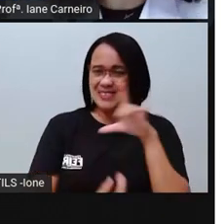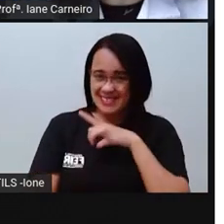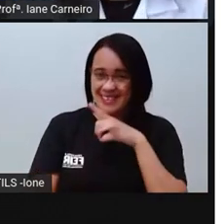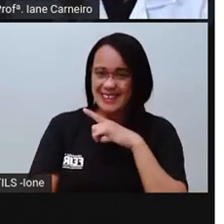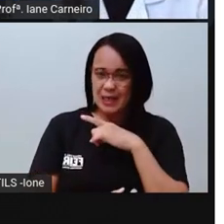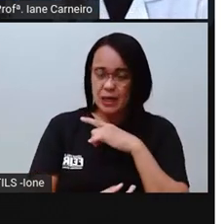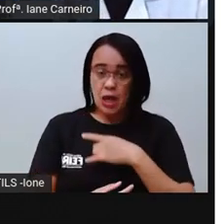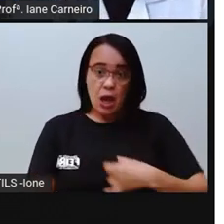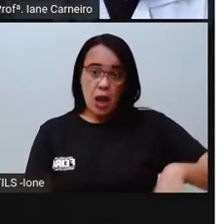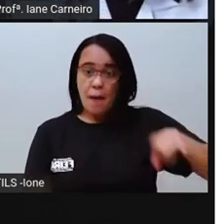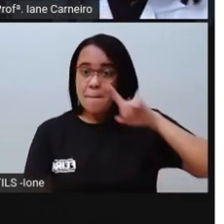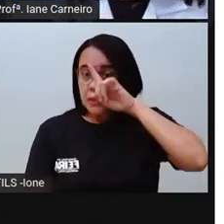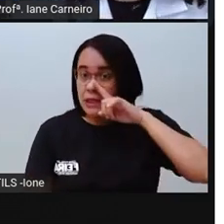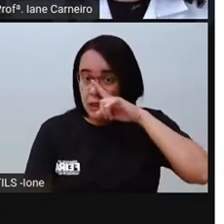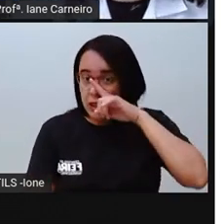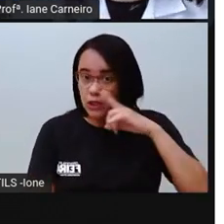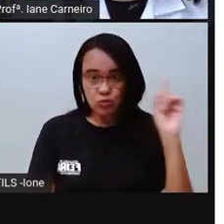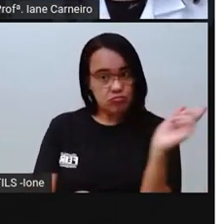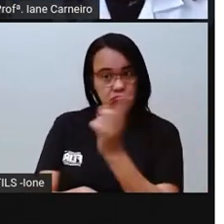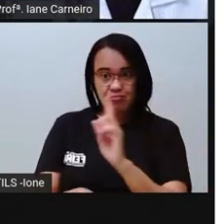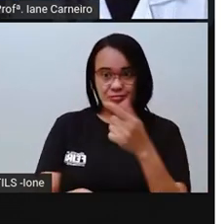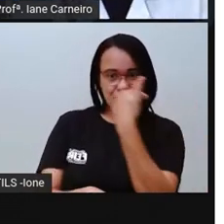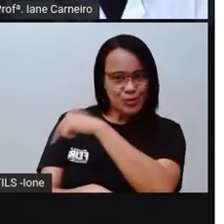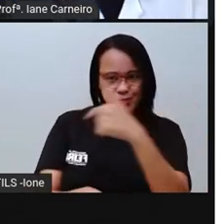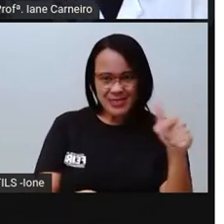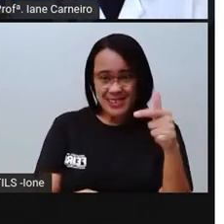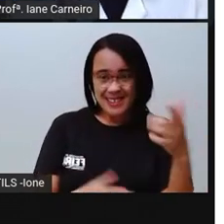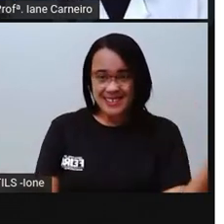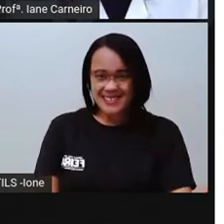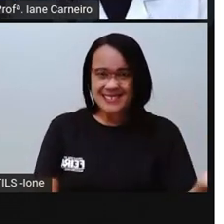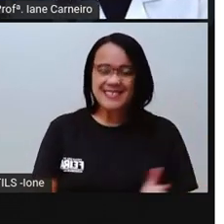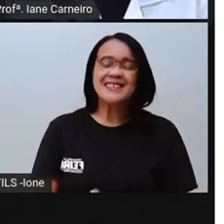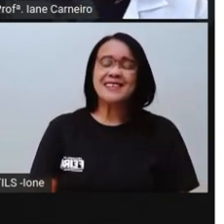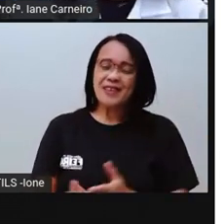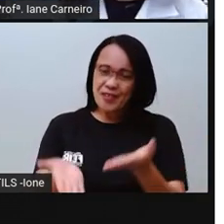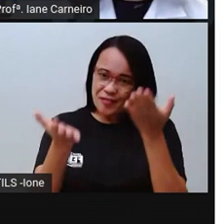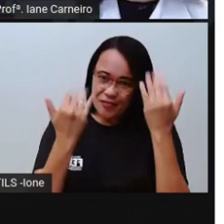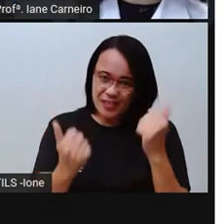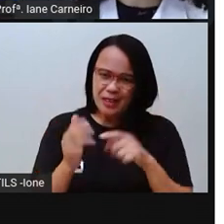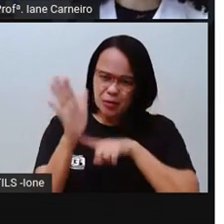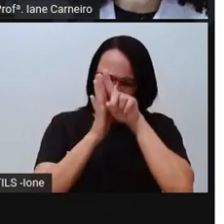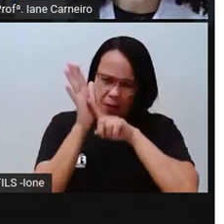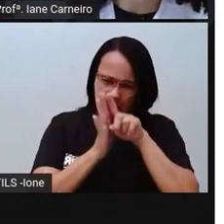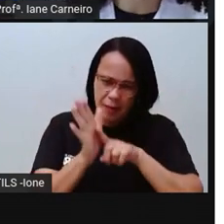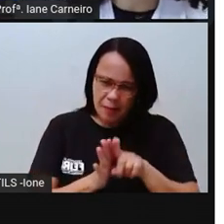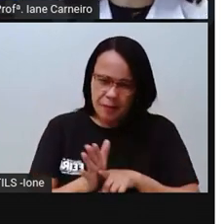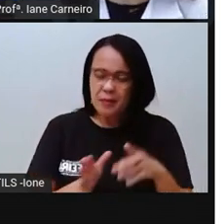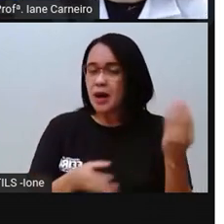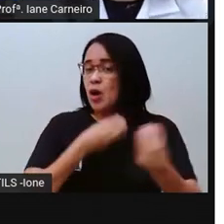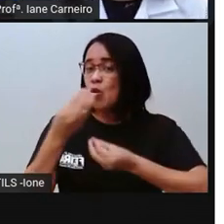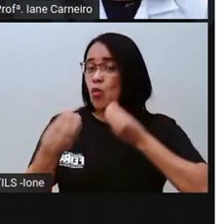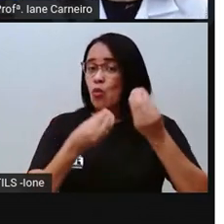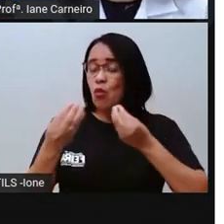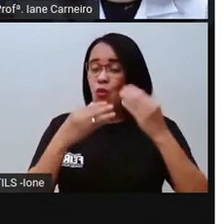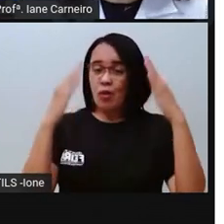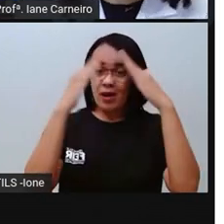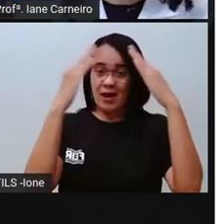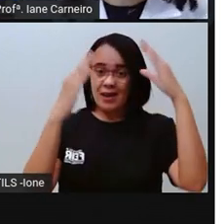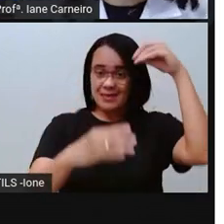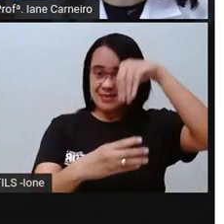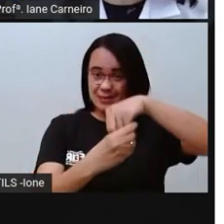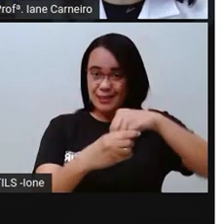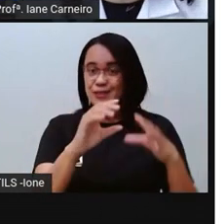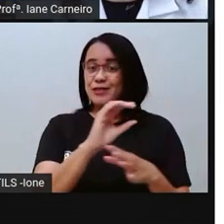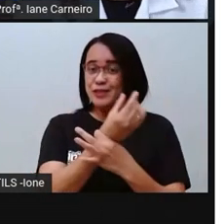oferece riscos, né? Então, ó. Vamos conferir como é que a gente pode tornar a nossa casa um lugar seguro?